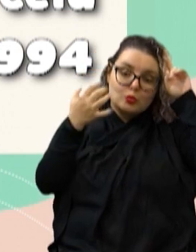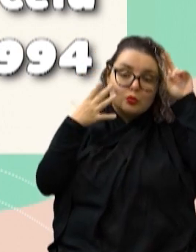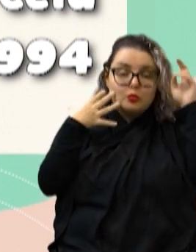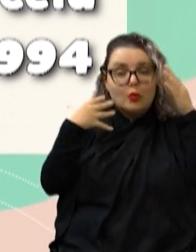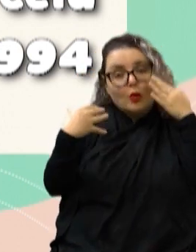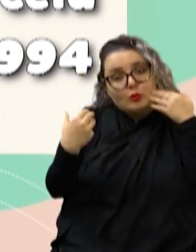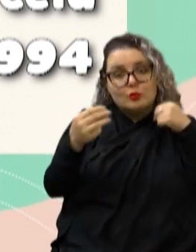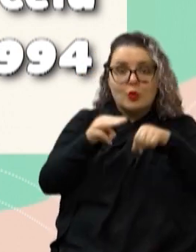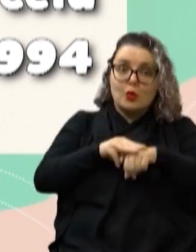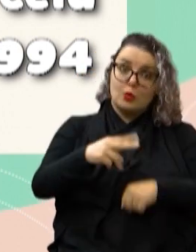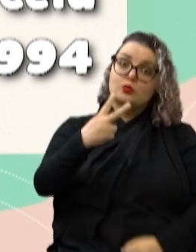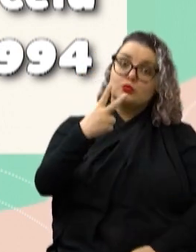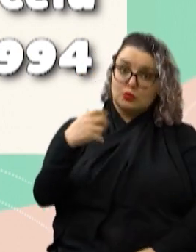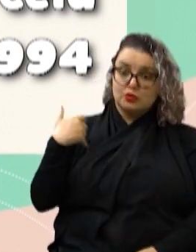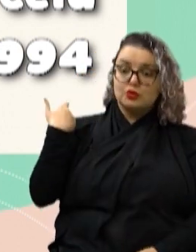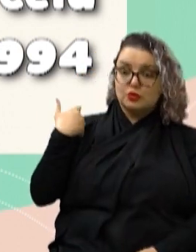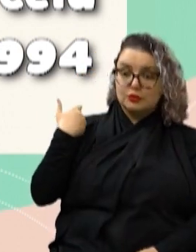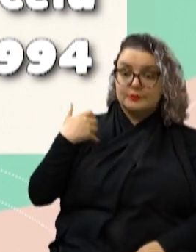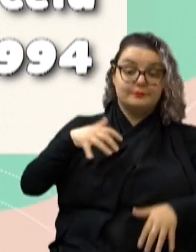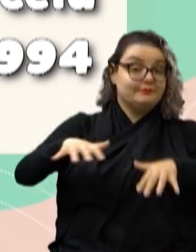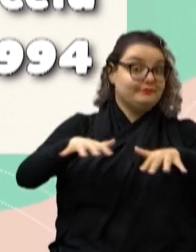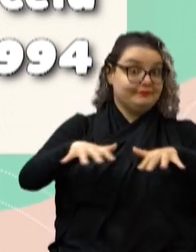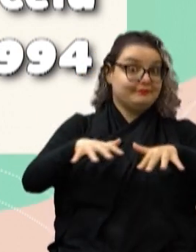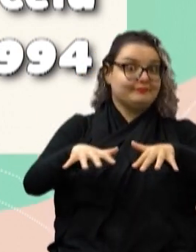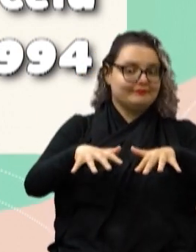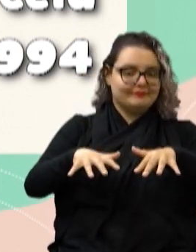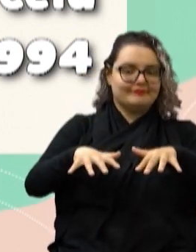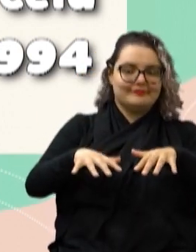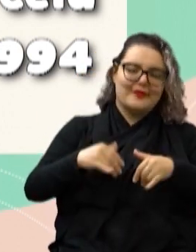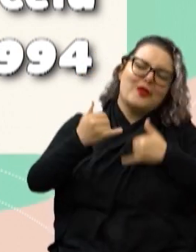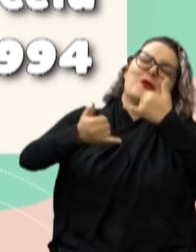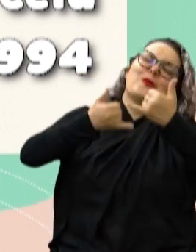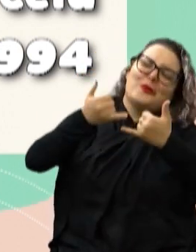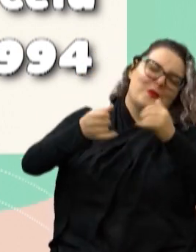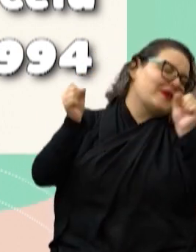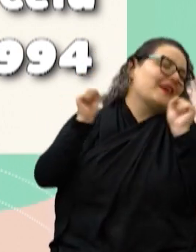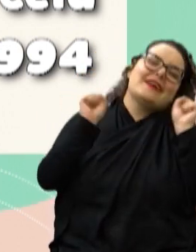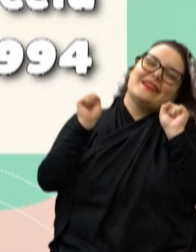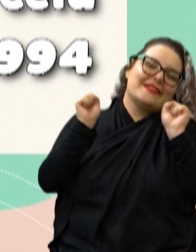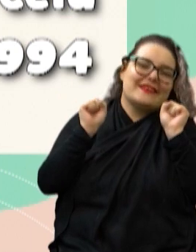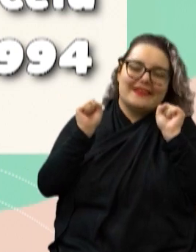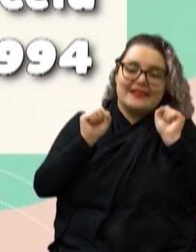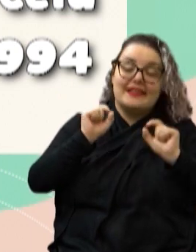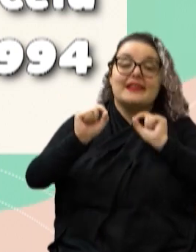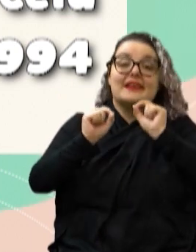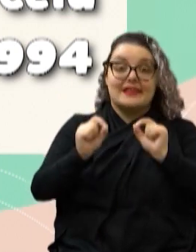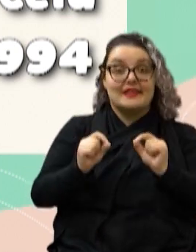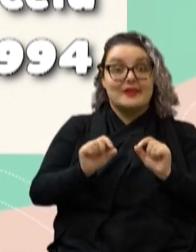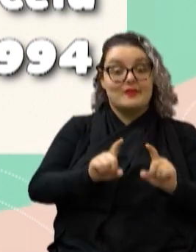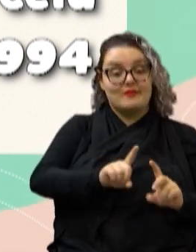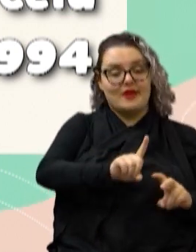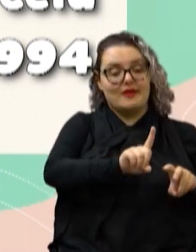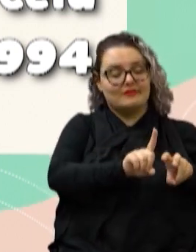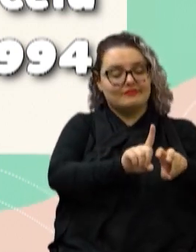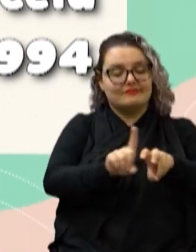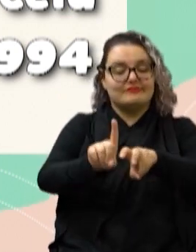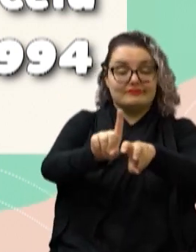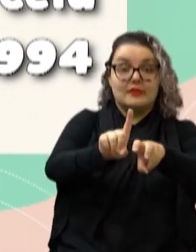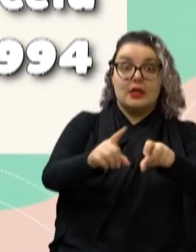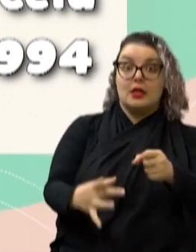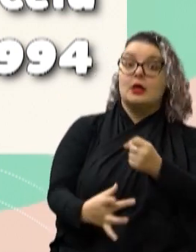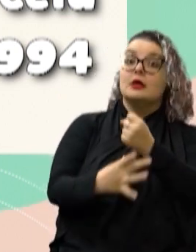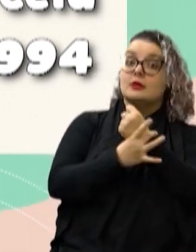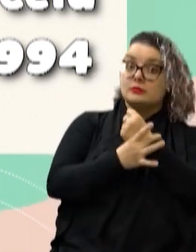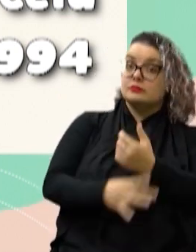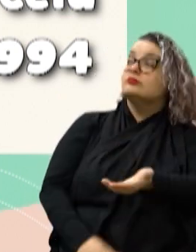caramelo tem dois anos Ela é agitada e bastante brincalhona Quem quiser uma boa companhia e dar